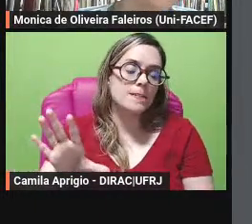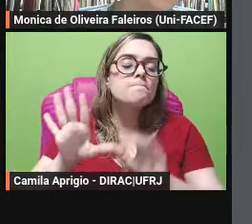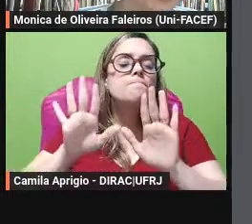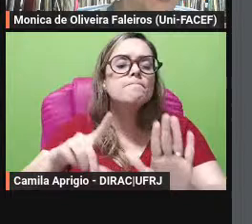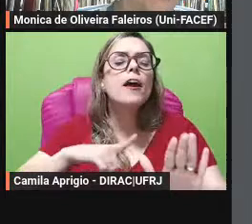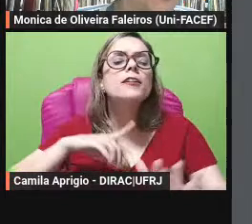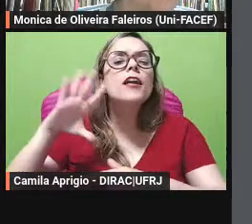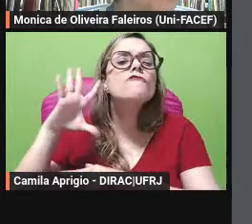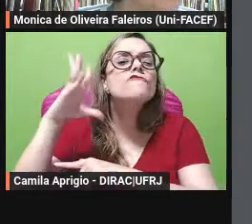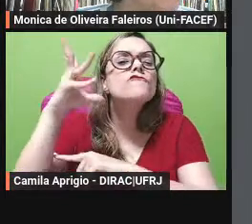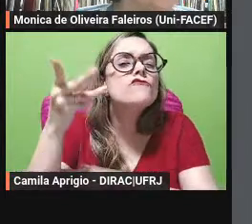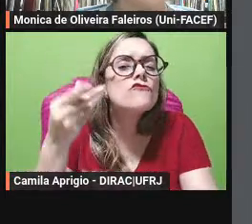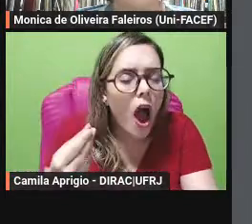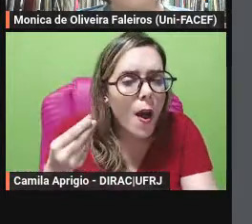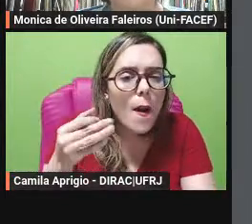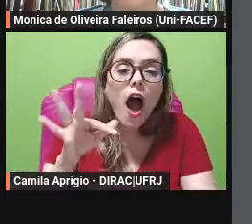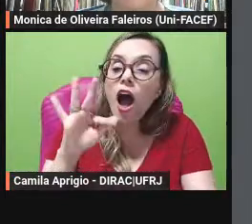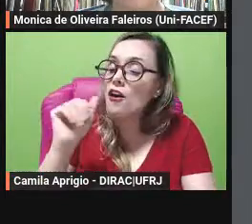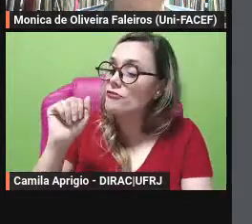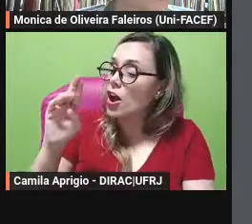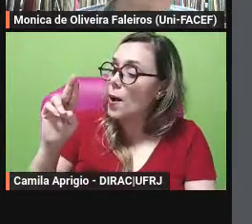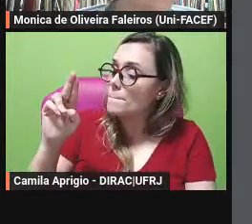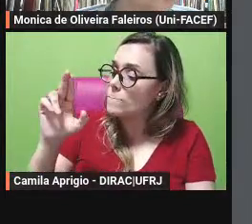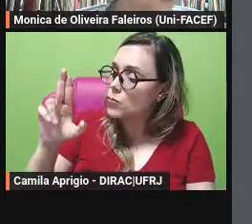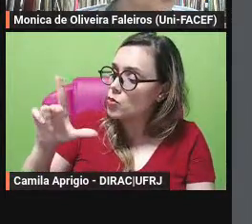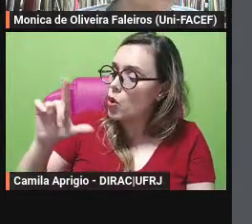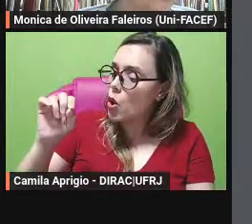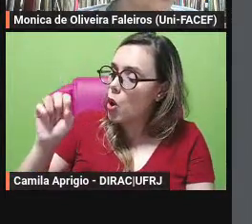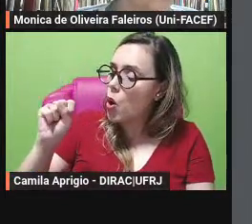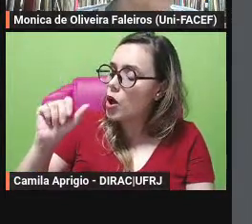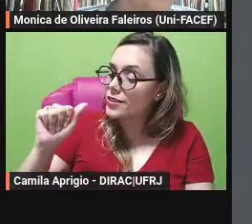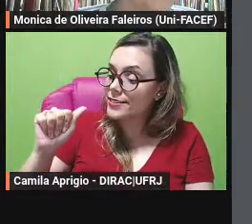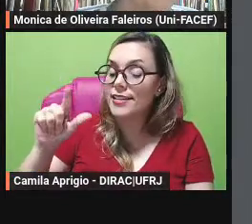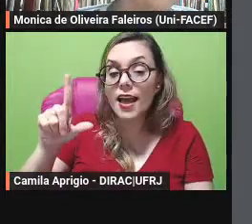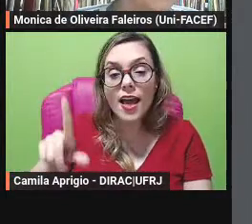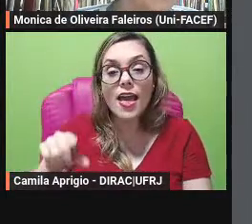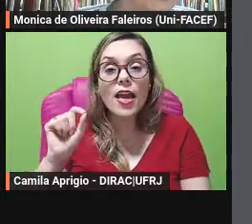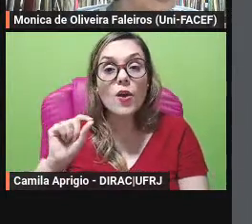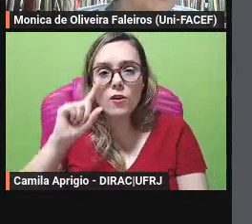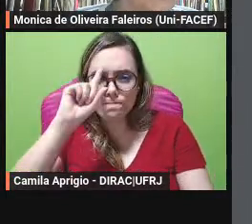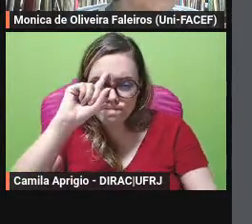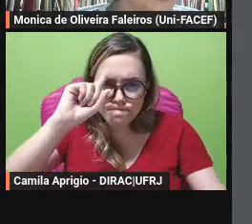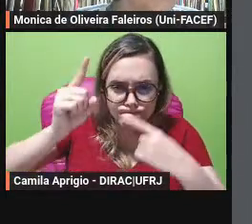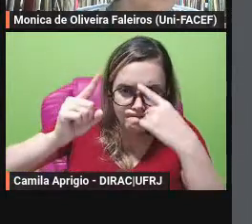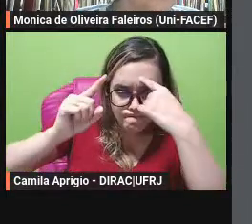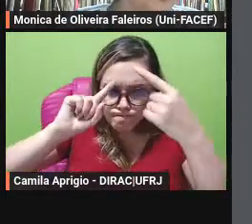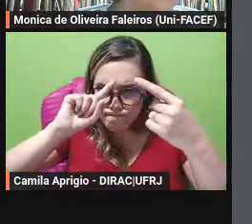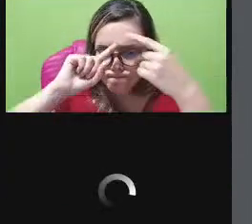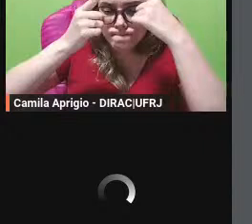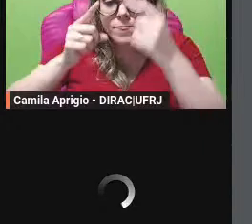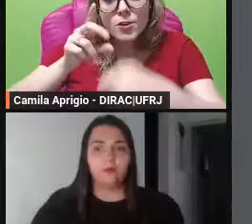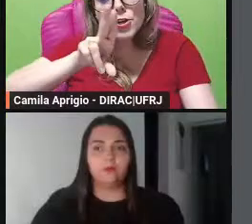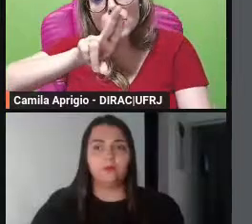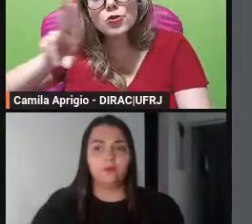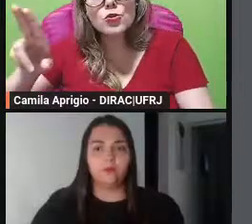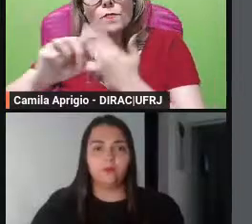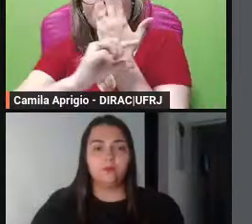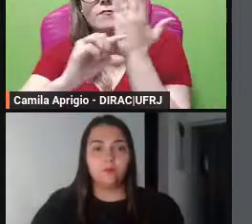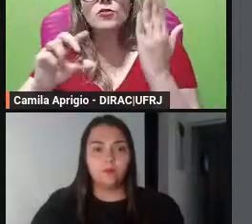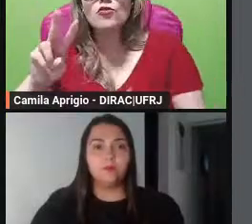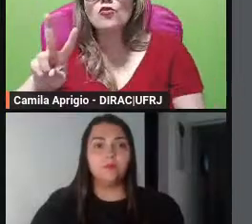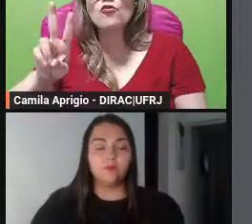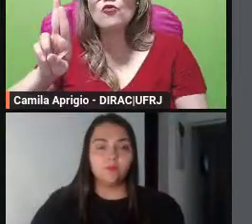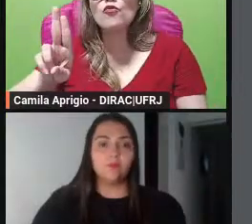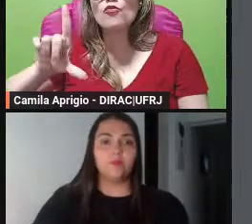narrativa sugere que a permissividade é a invenção de Vulcano uma vez que é ele que tece uma veste magnífica para